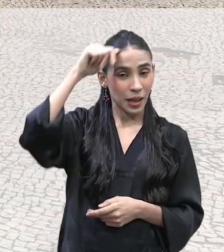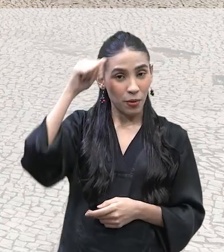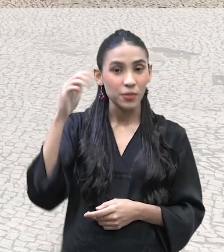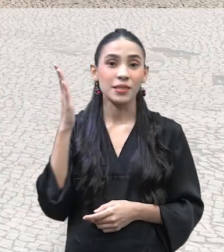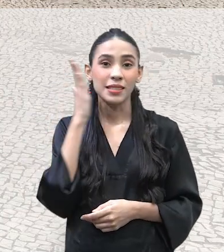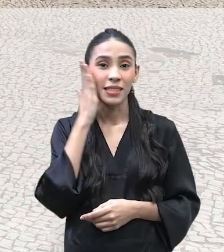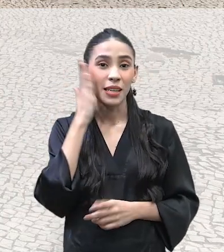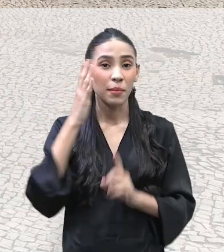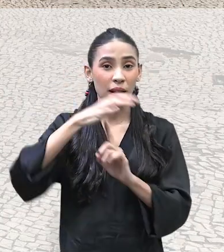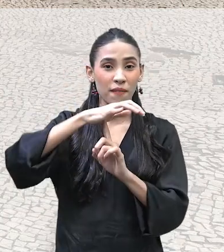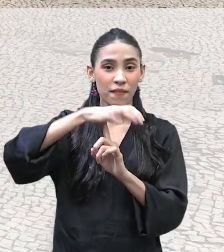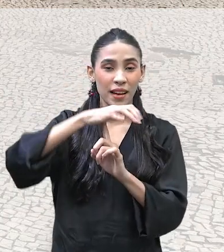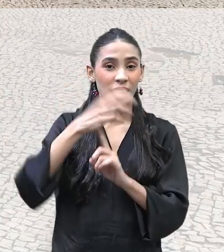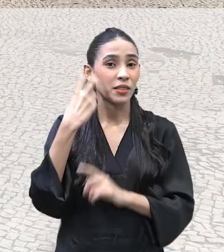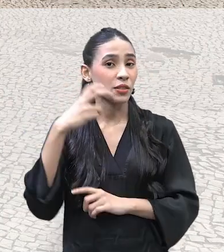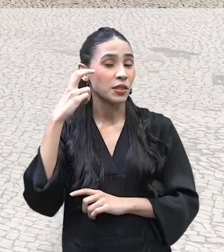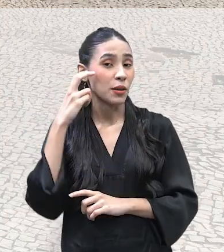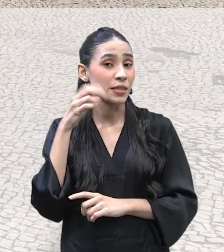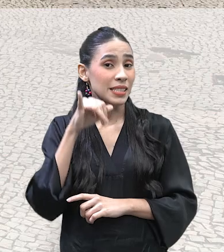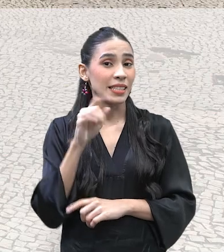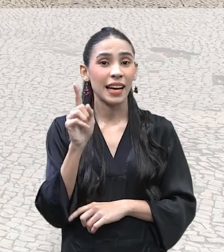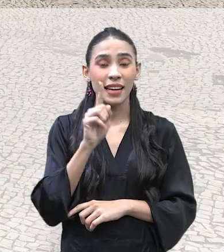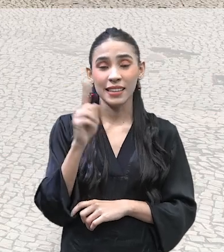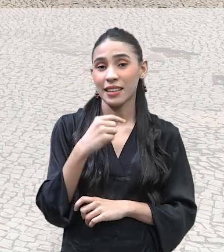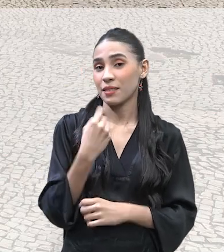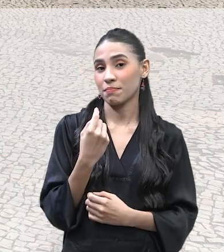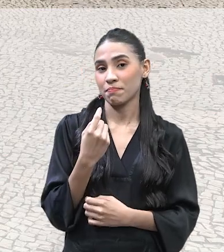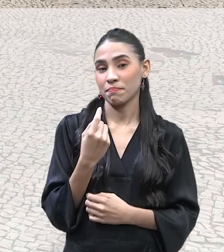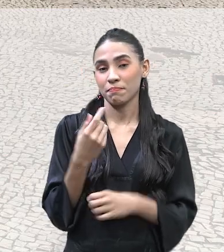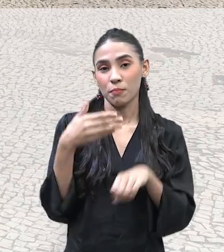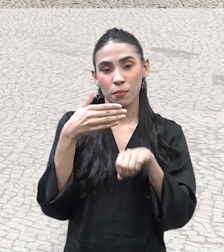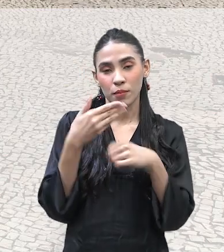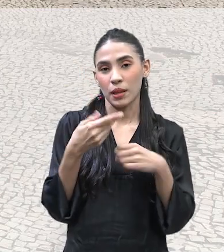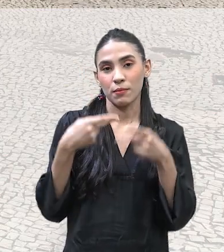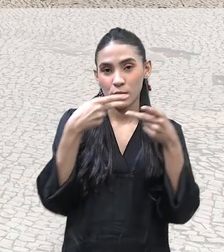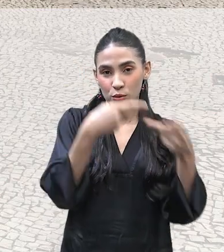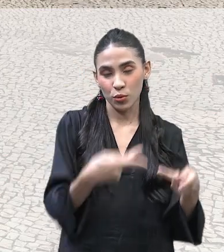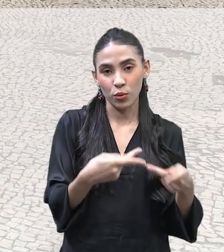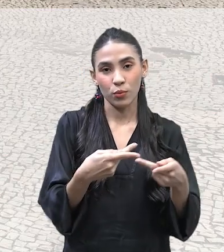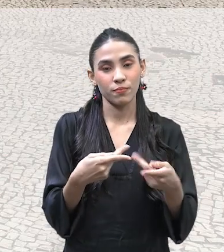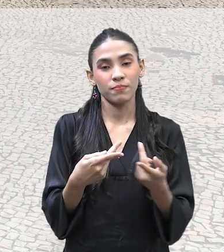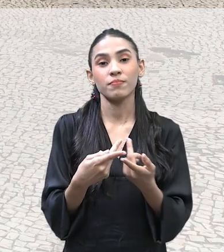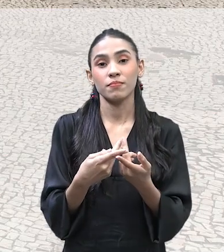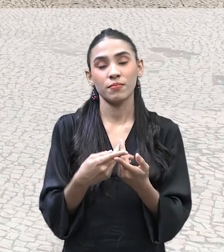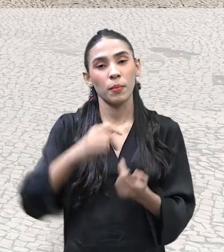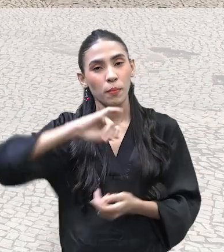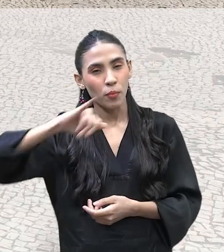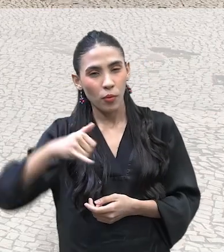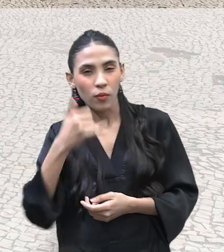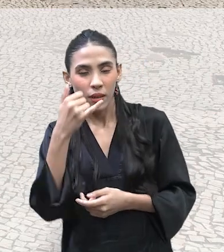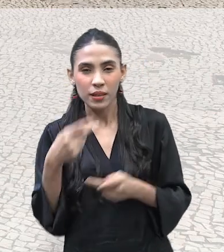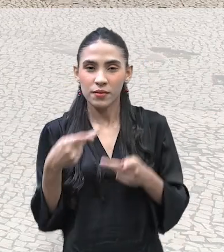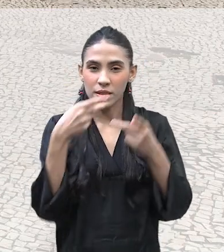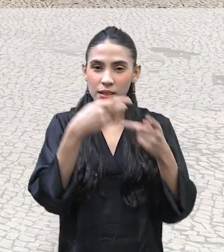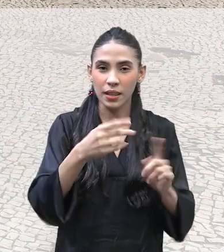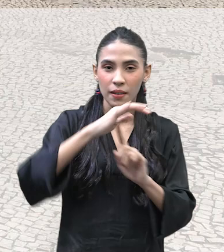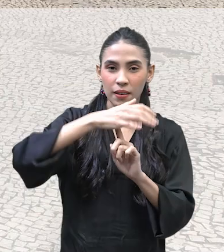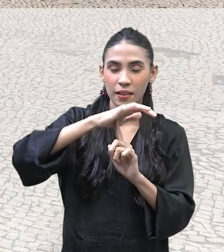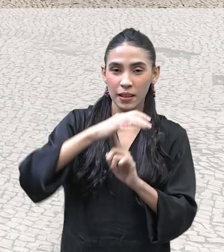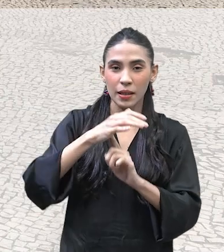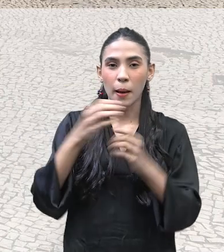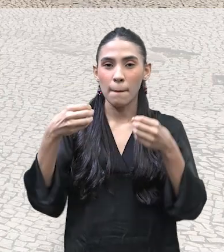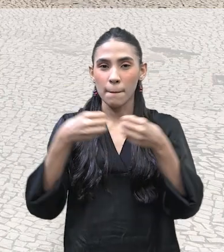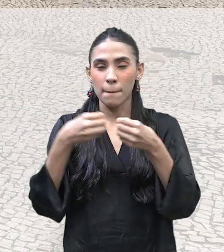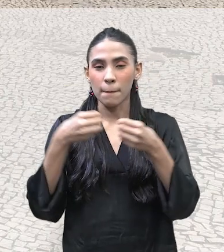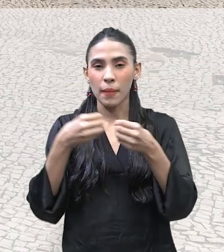artesanato. Quem ainda não veio, certo? Não perca a oportunidade de visitar a nossa feira de artesanato, que é bem no centro, bem